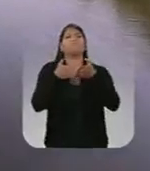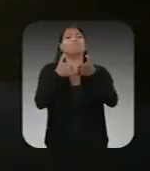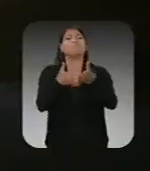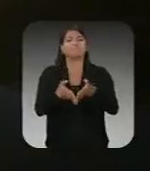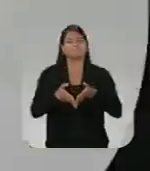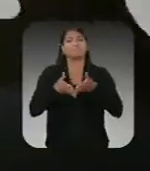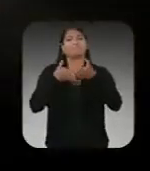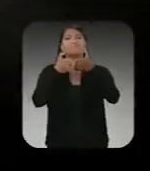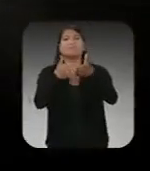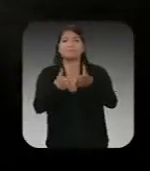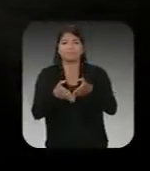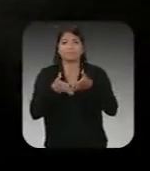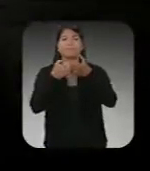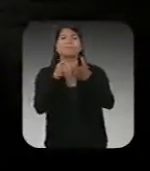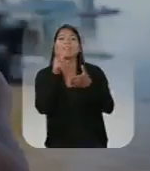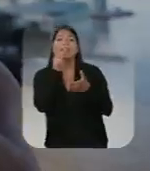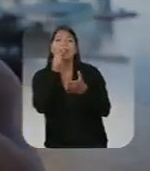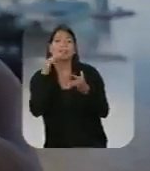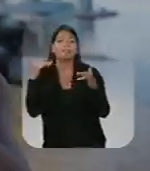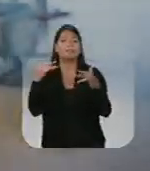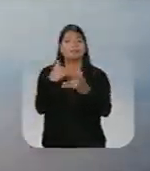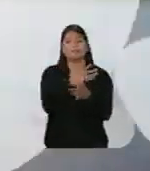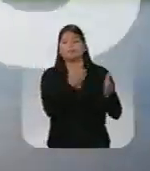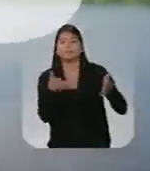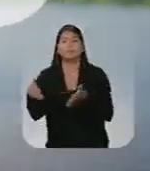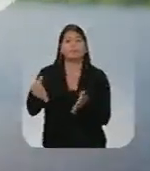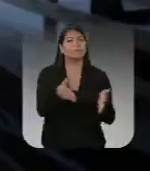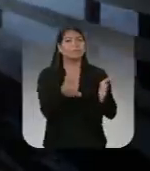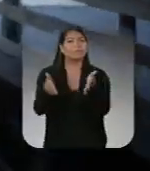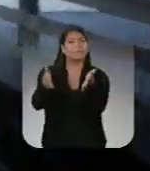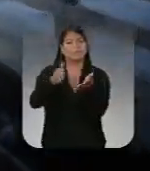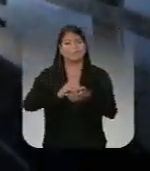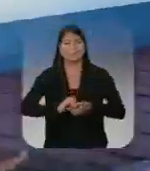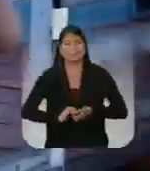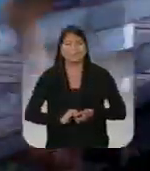Eu nas águas dos nossos rios.